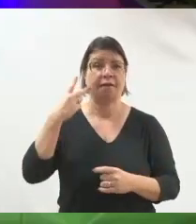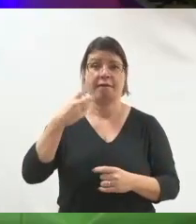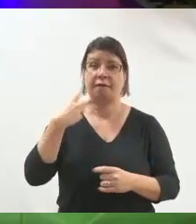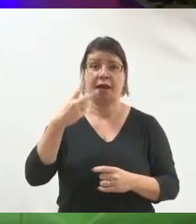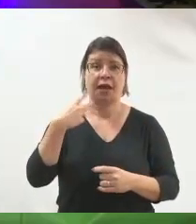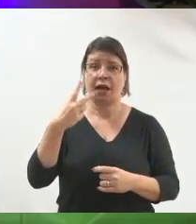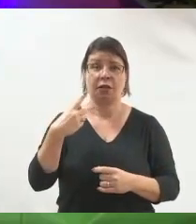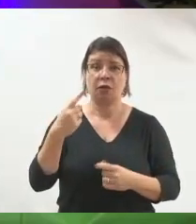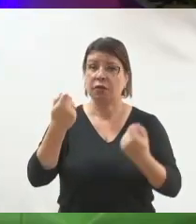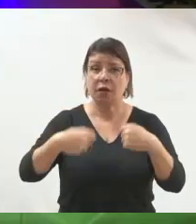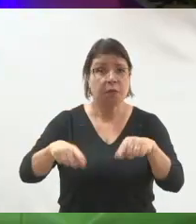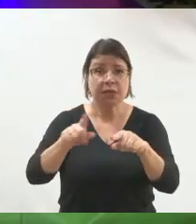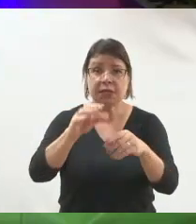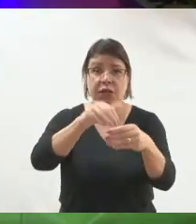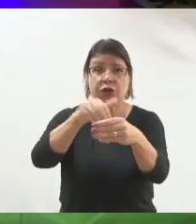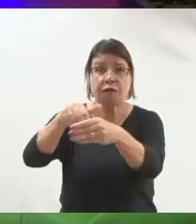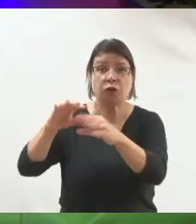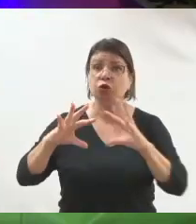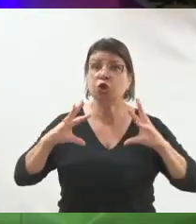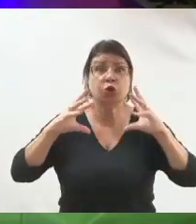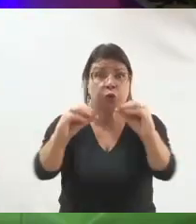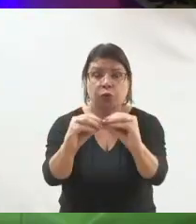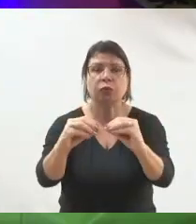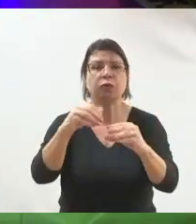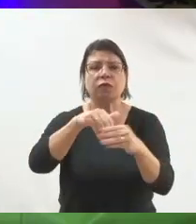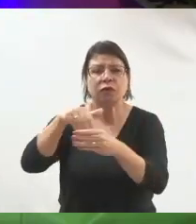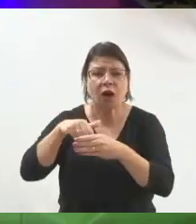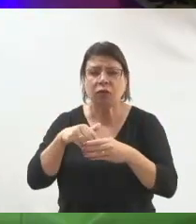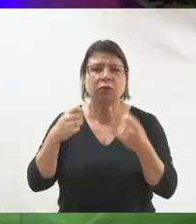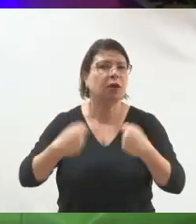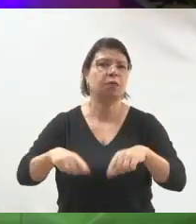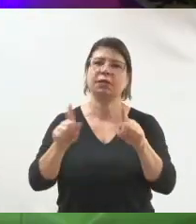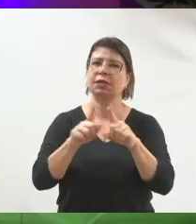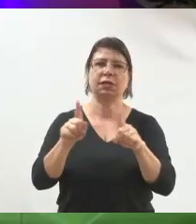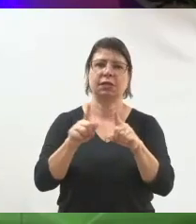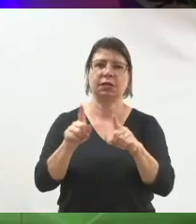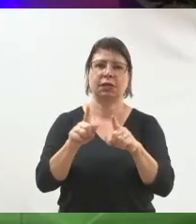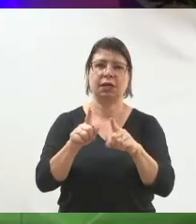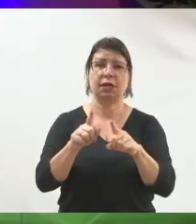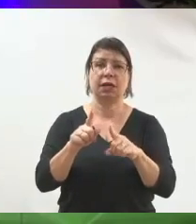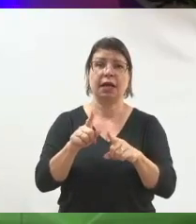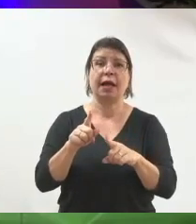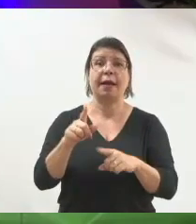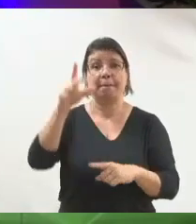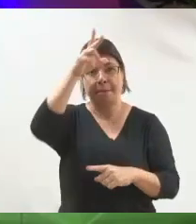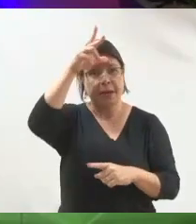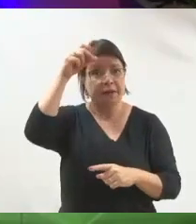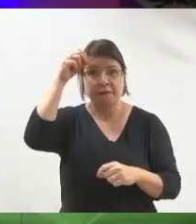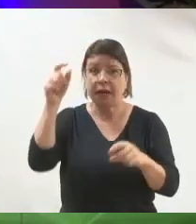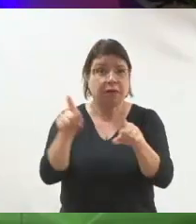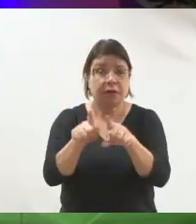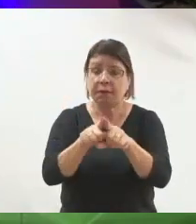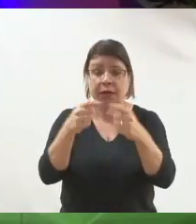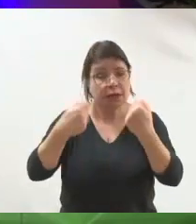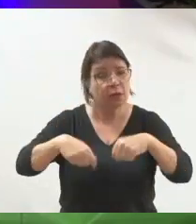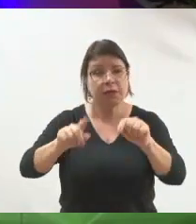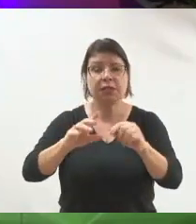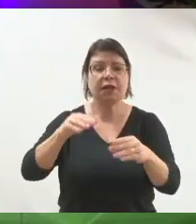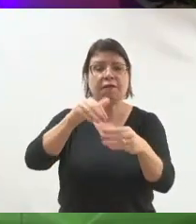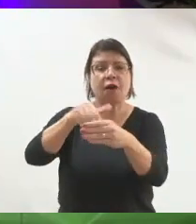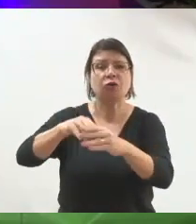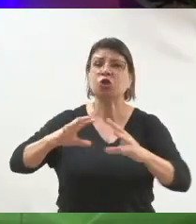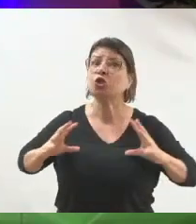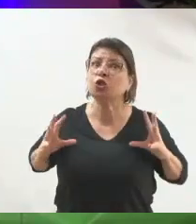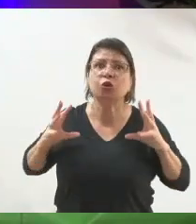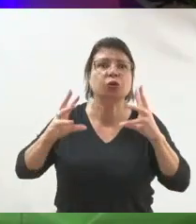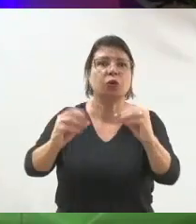voto de todo mundo. Muita atenção. E nem prefeito, porque prefeito precisa da metade mais um dos votos. E vereador